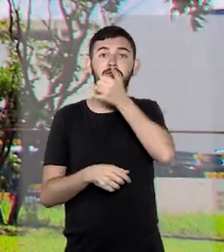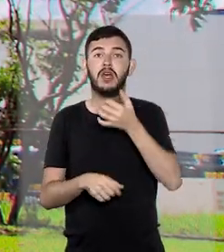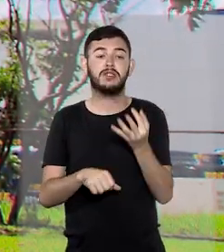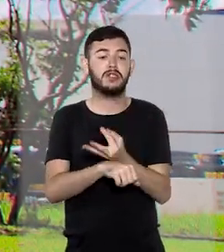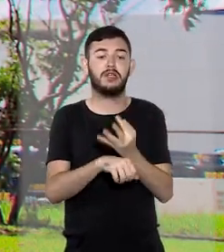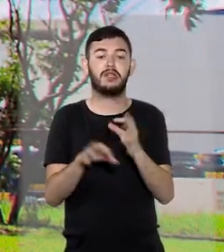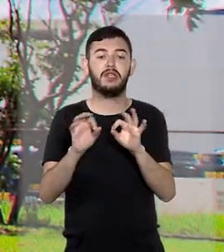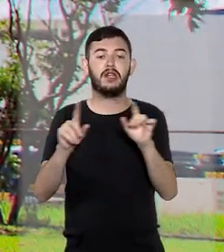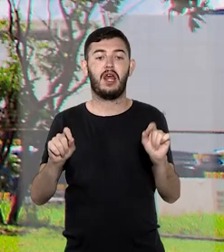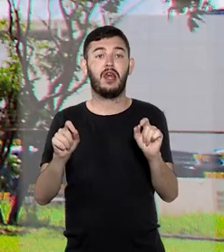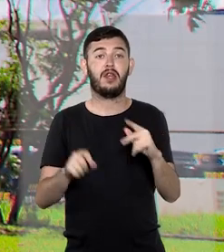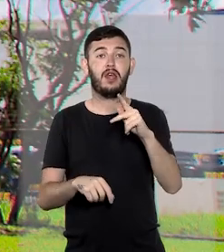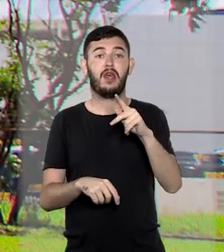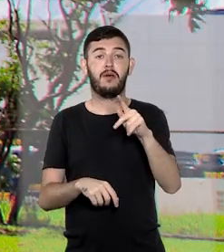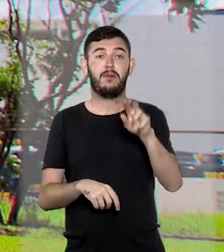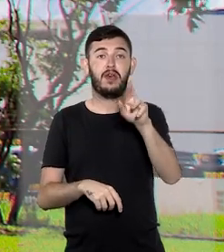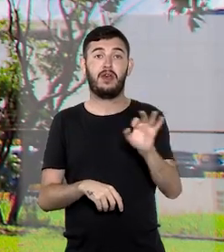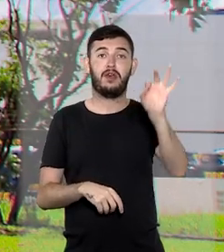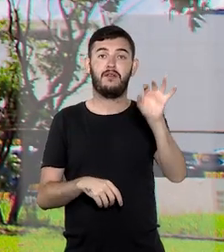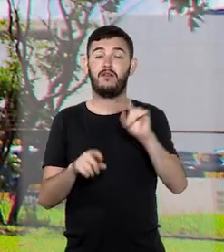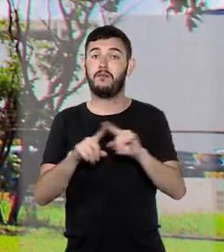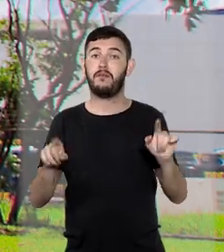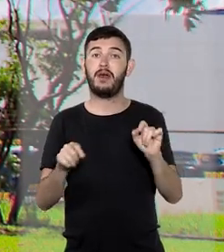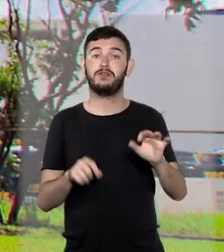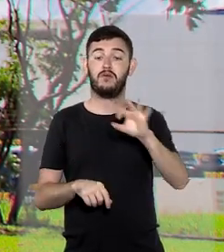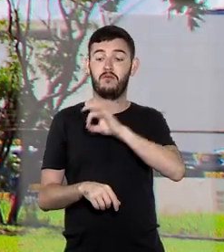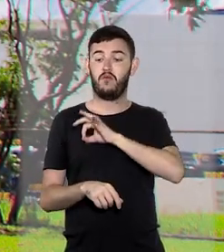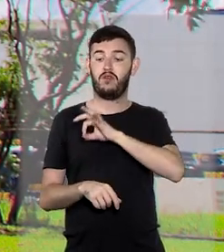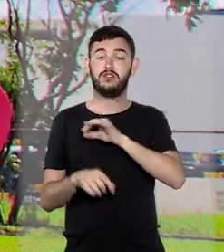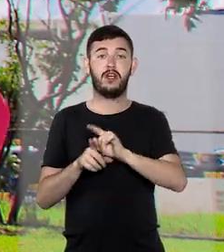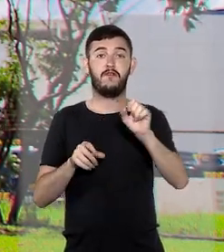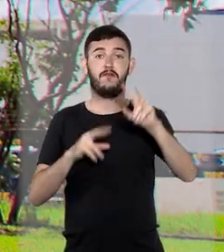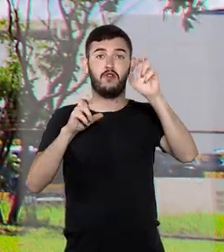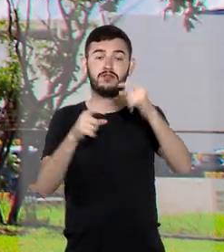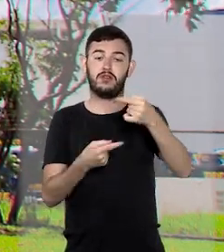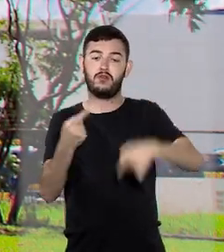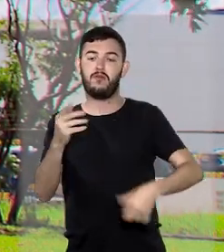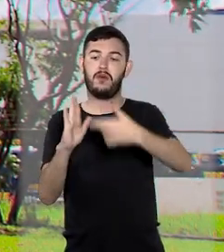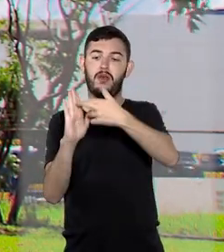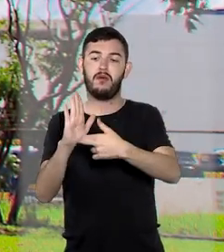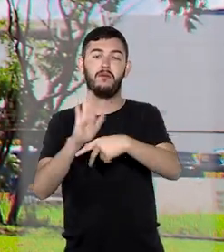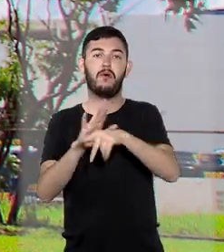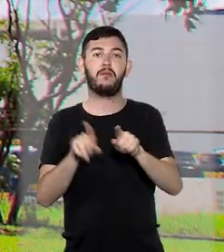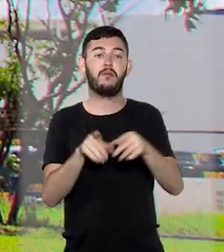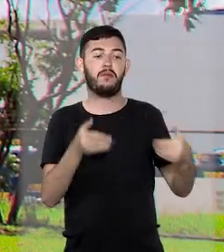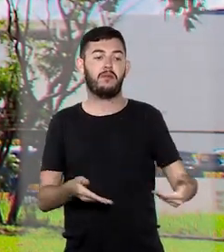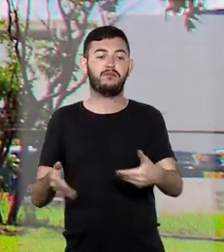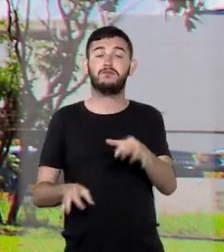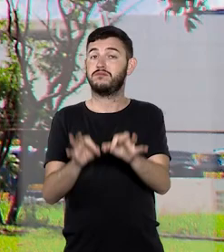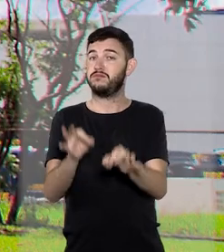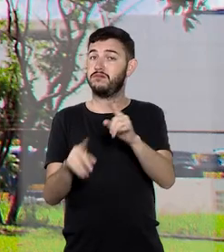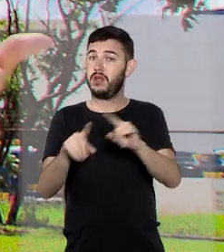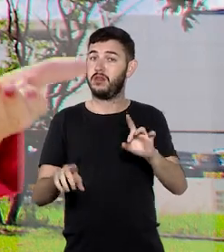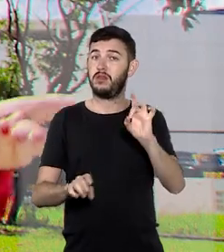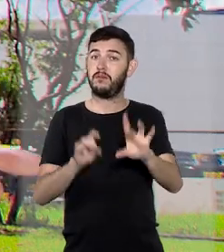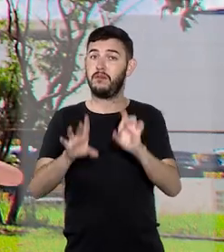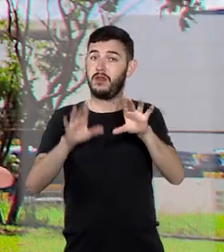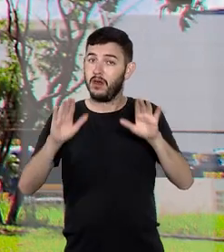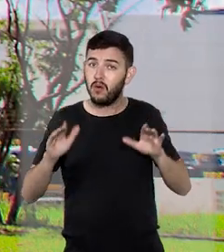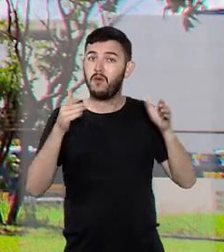PRF, além dos indícios de que os agentes teriam usado a força em desacordo com as normas do Ministério da Justiça,